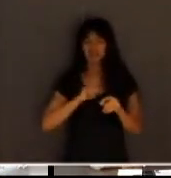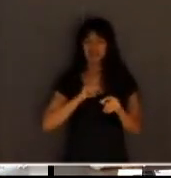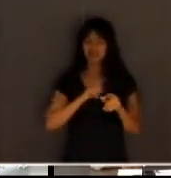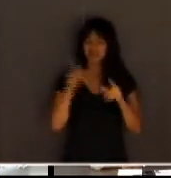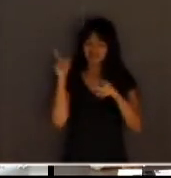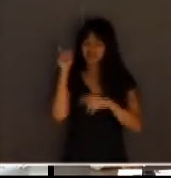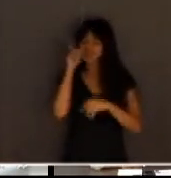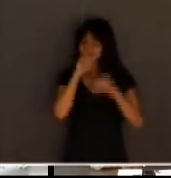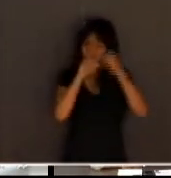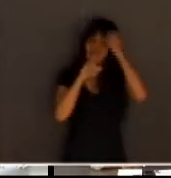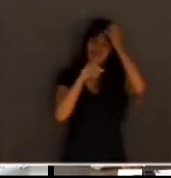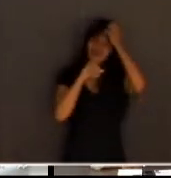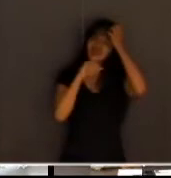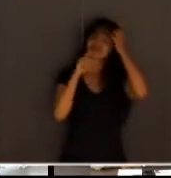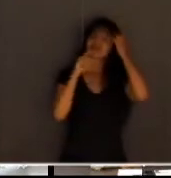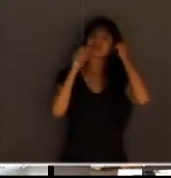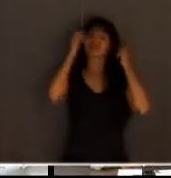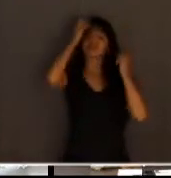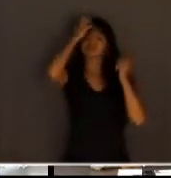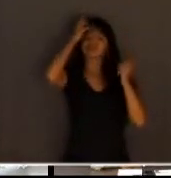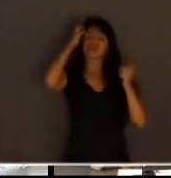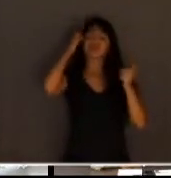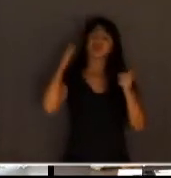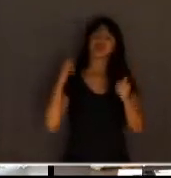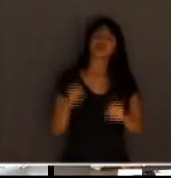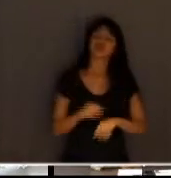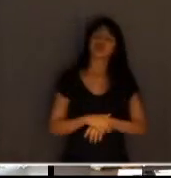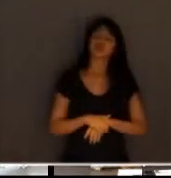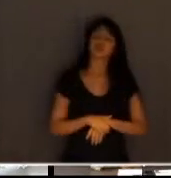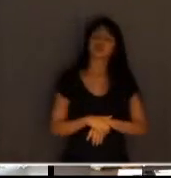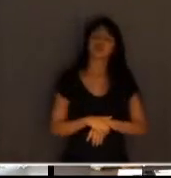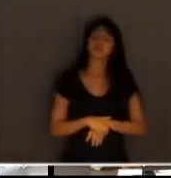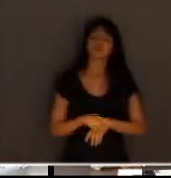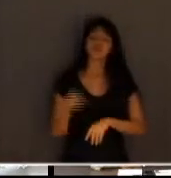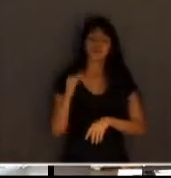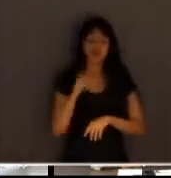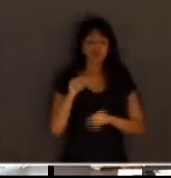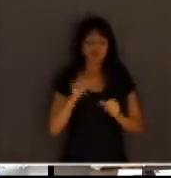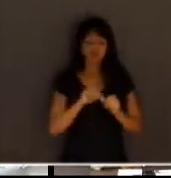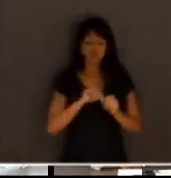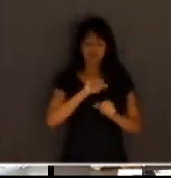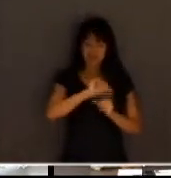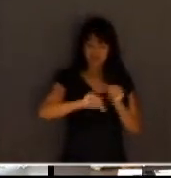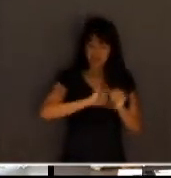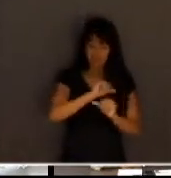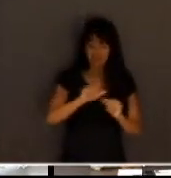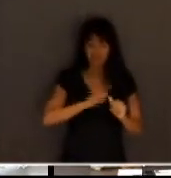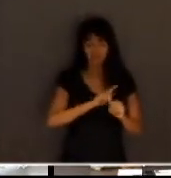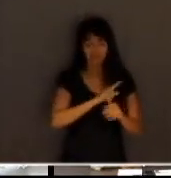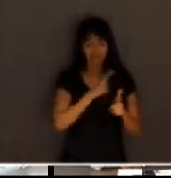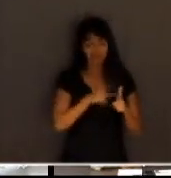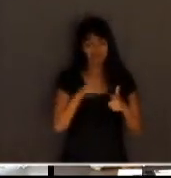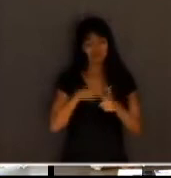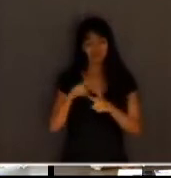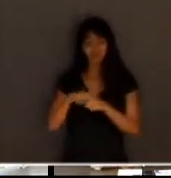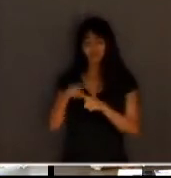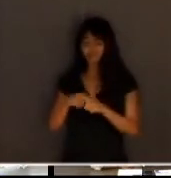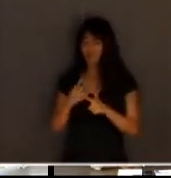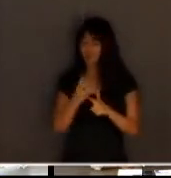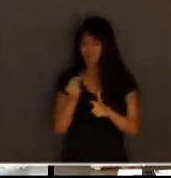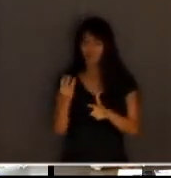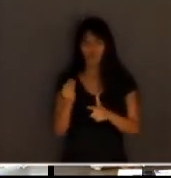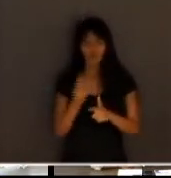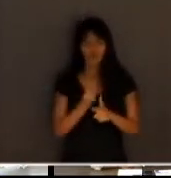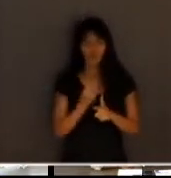é, cada um daqueles ali faz, tem muito sentido estar ali, isso vai gerar muito problema, muito problema mesmo, então o